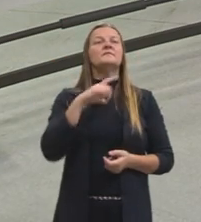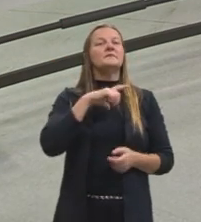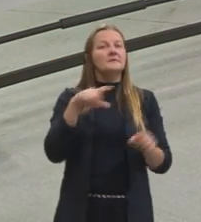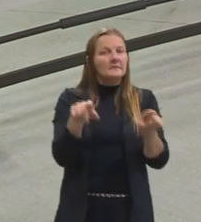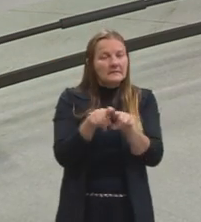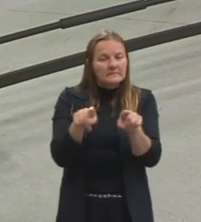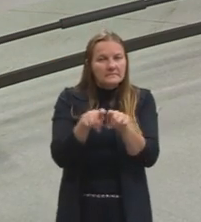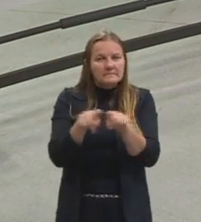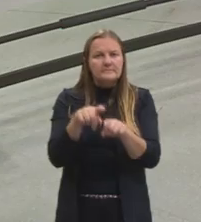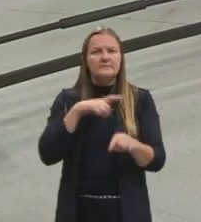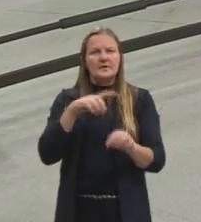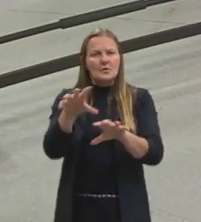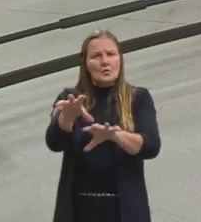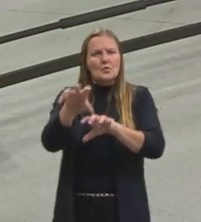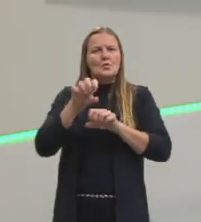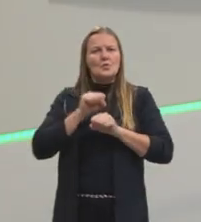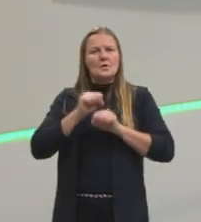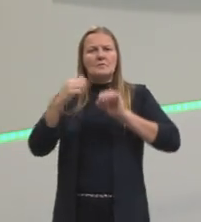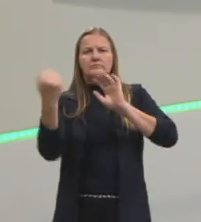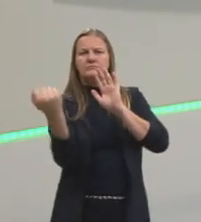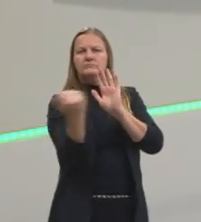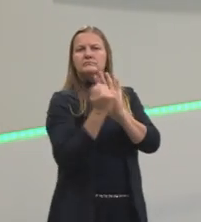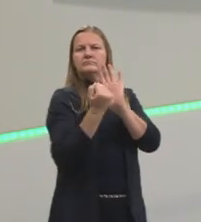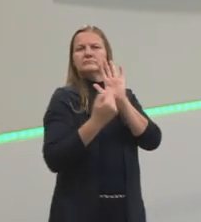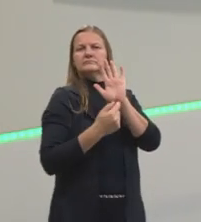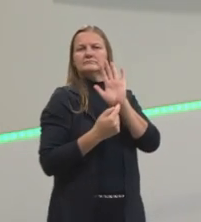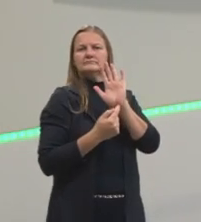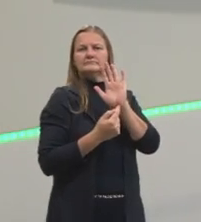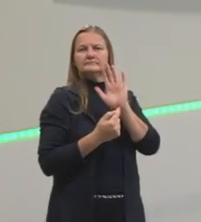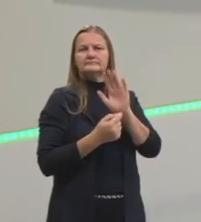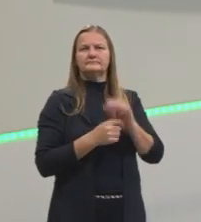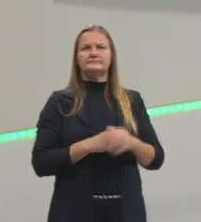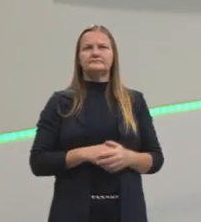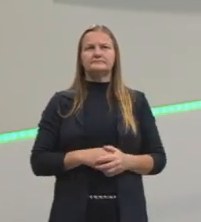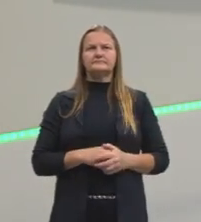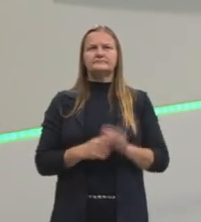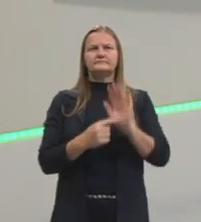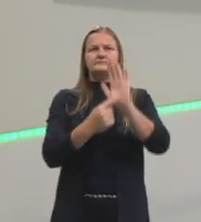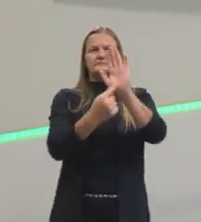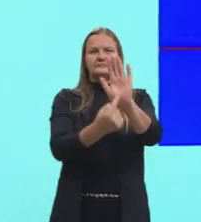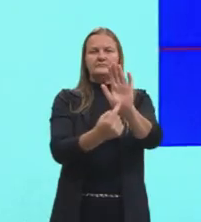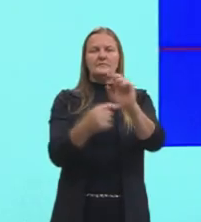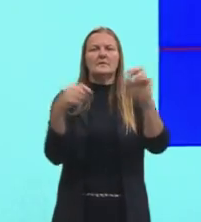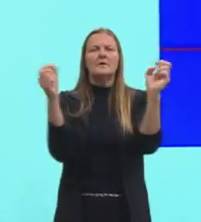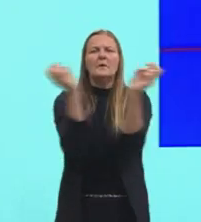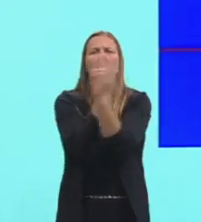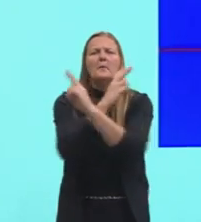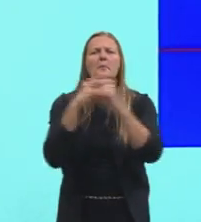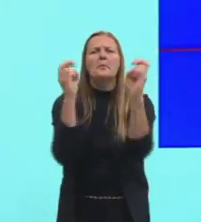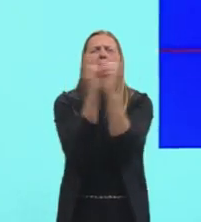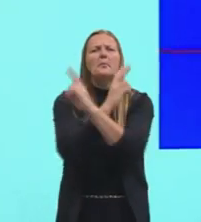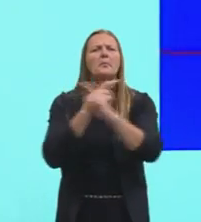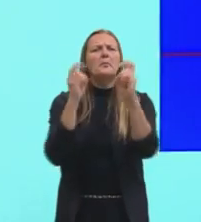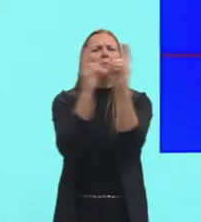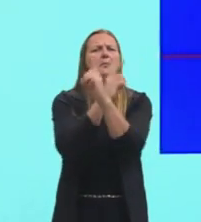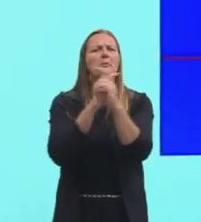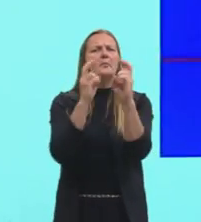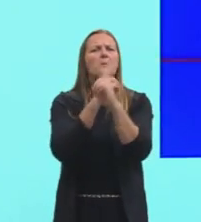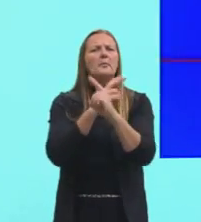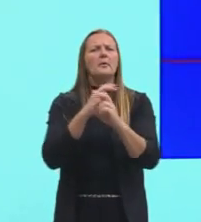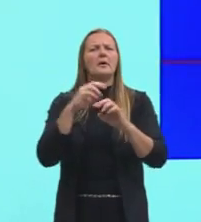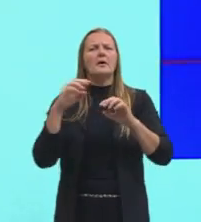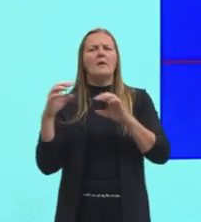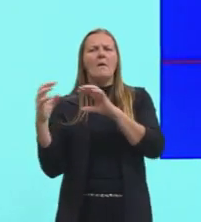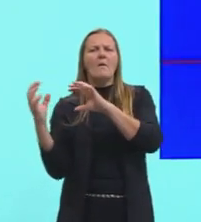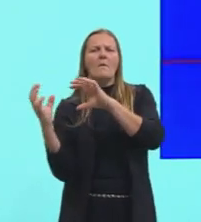recebem o efeito Corioli. Por isso que mostra, ó, justamente esses ventos sendo carregados de leste pra